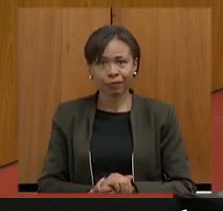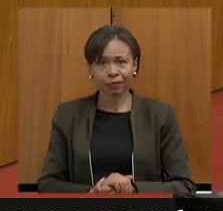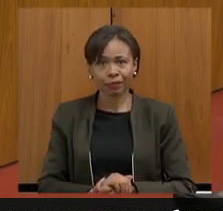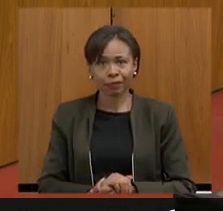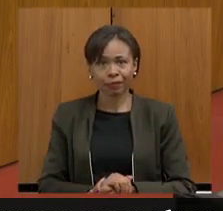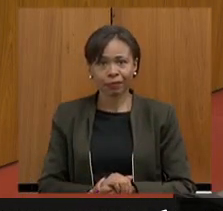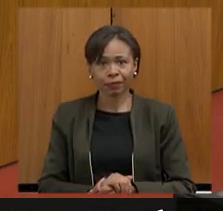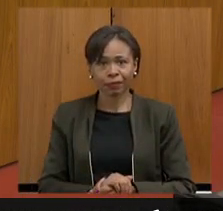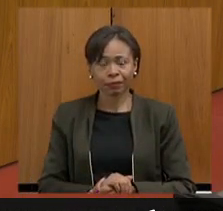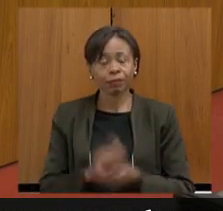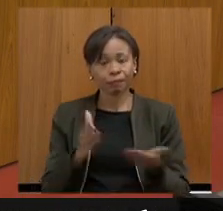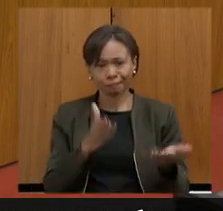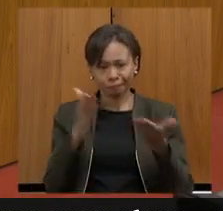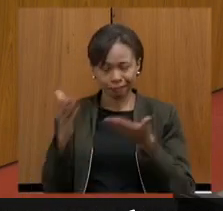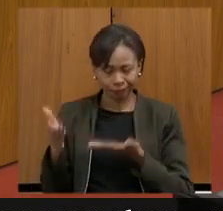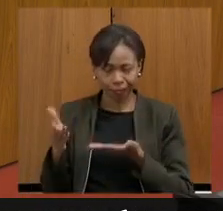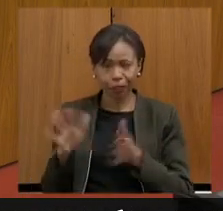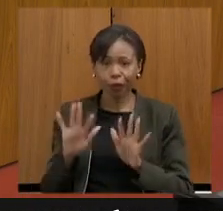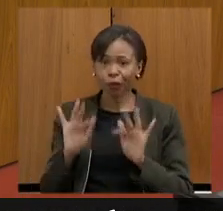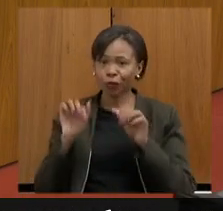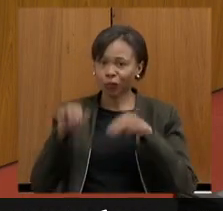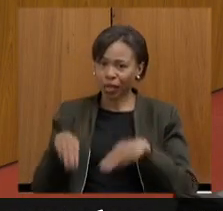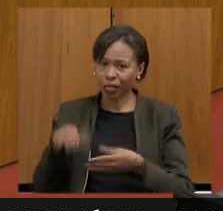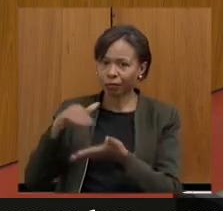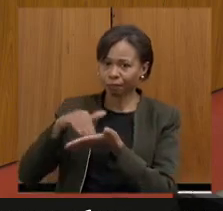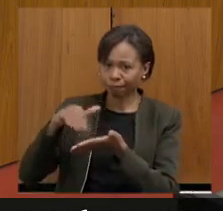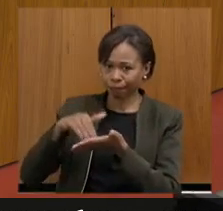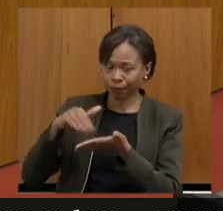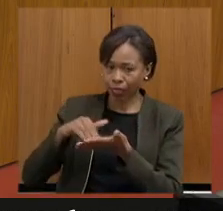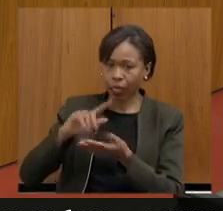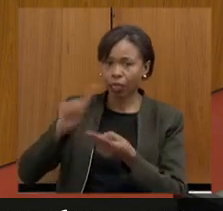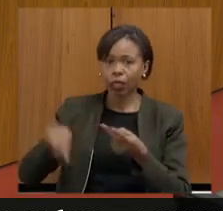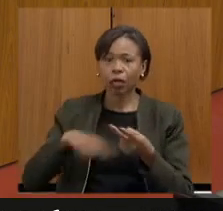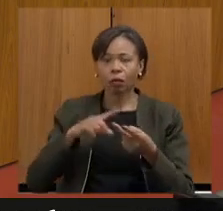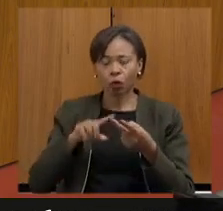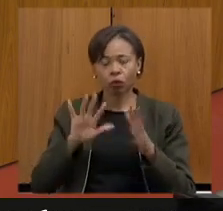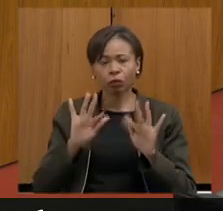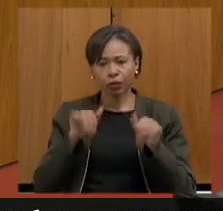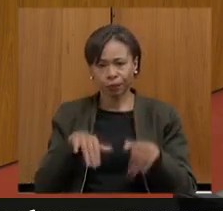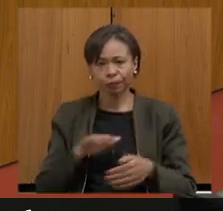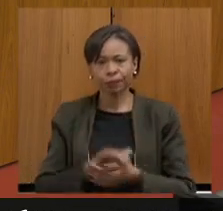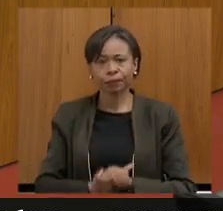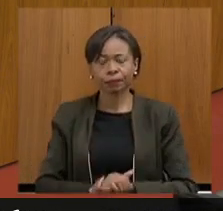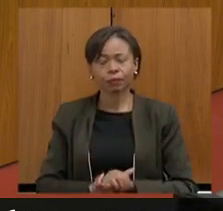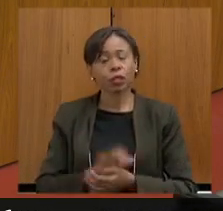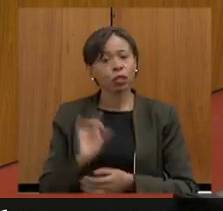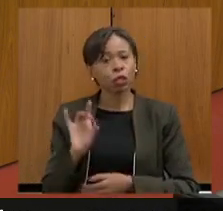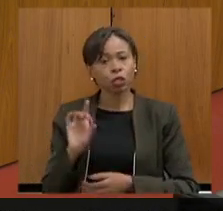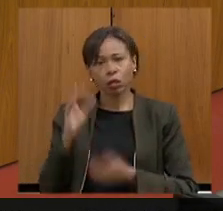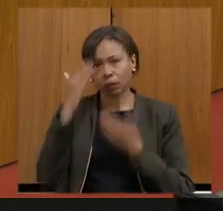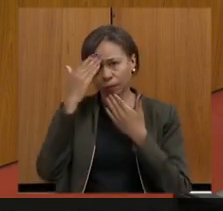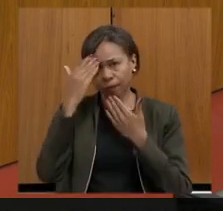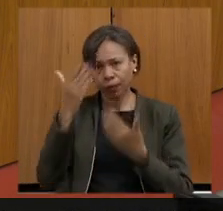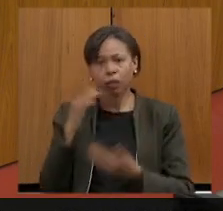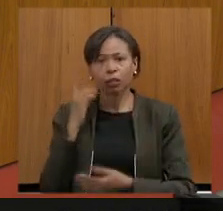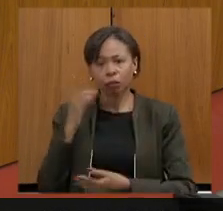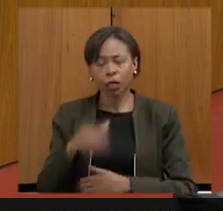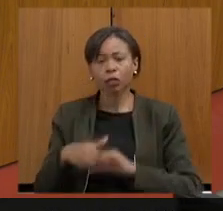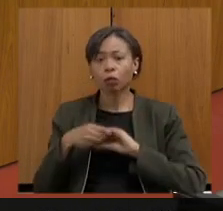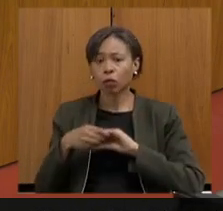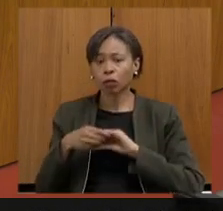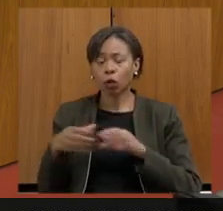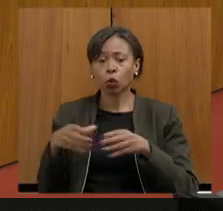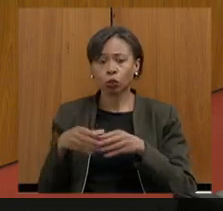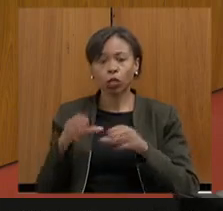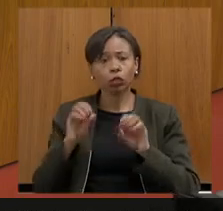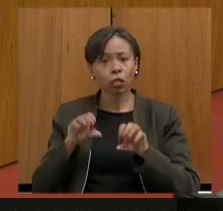passar para as considerações finais da secretária e na sequência vamos finalizar os trabalhos só agradecer mesmo deputada parabenizar a comissão de